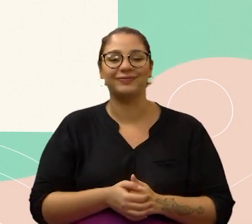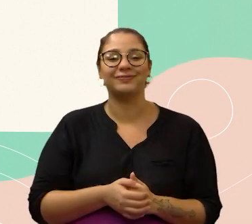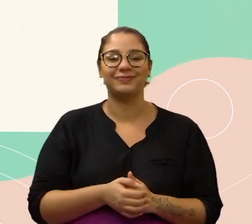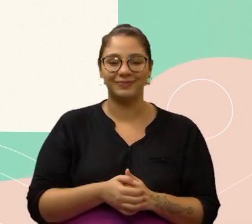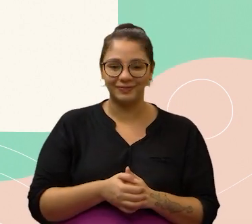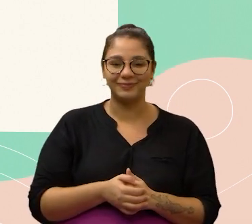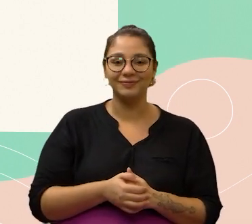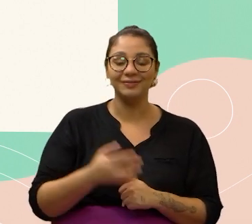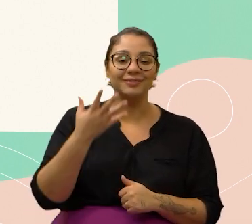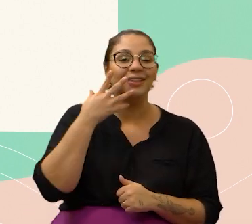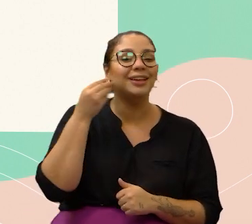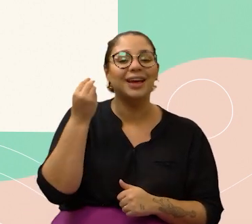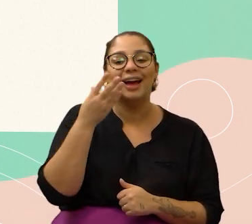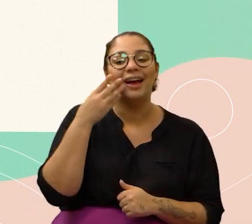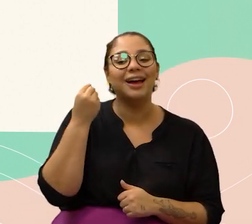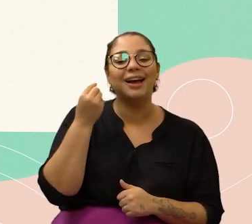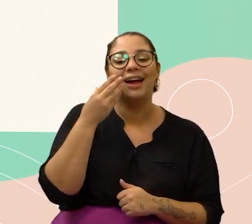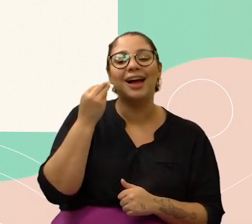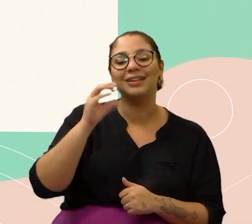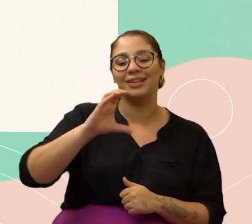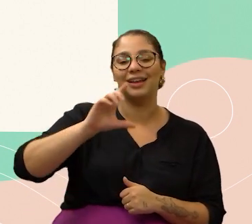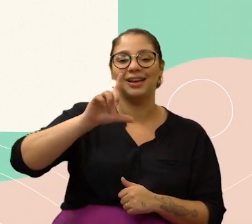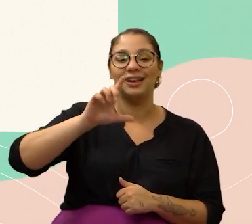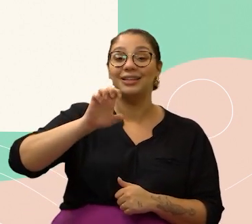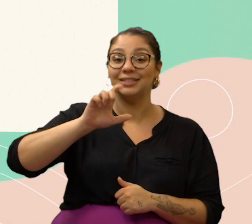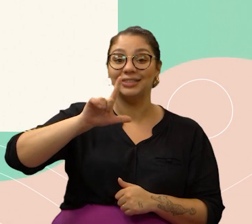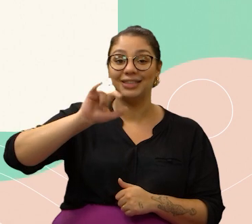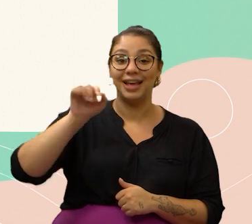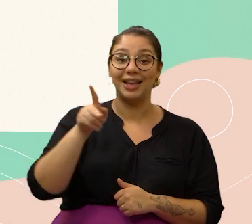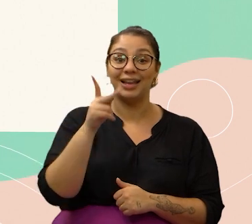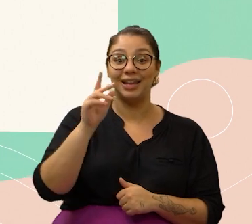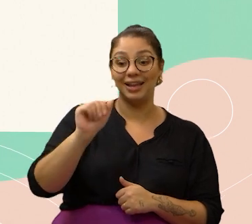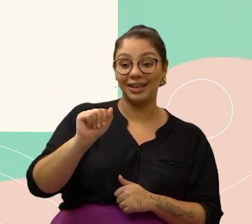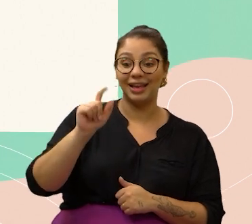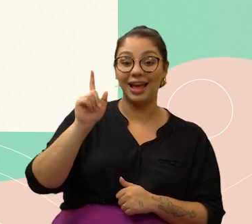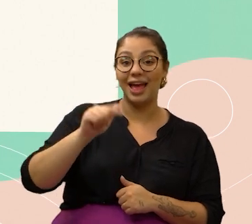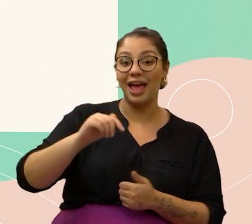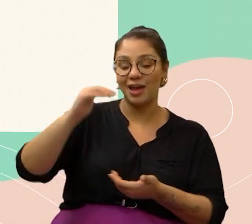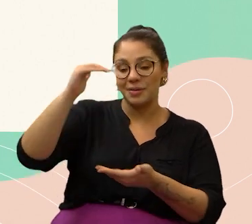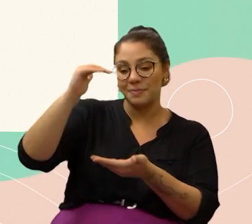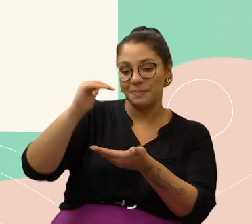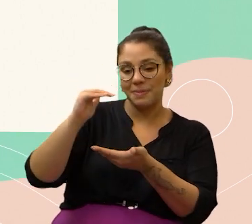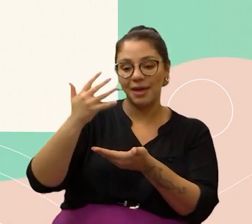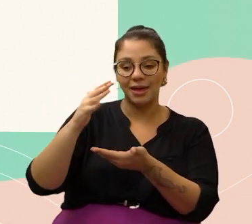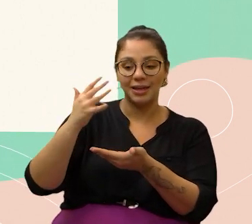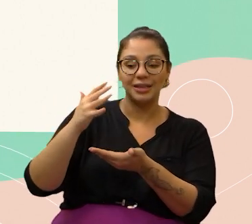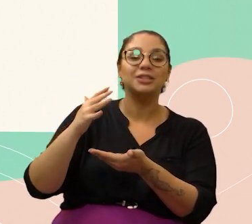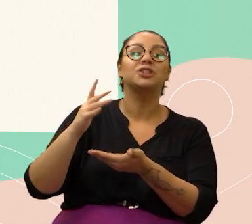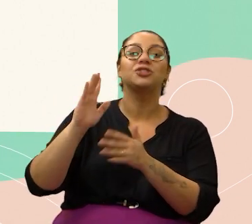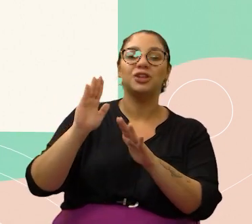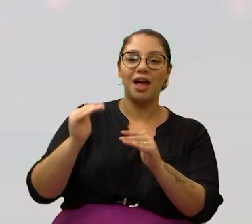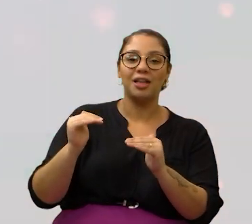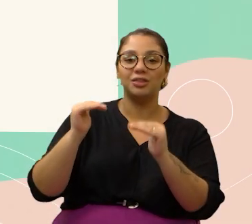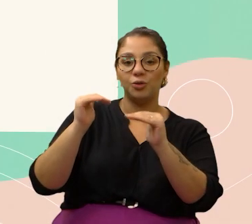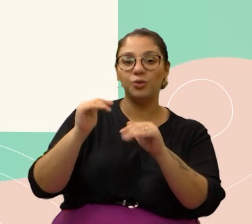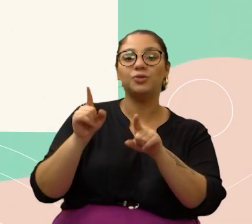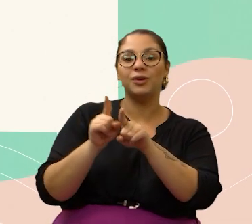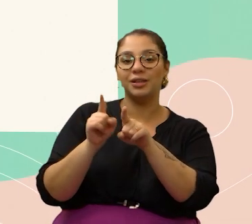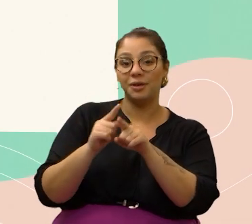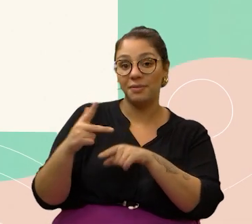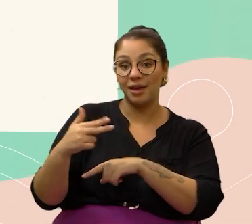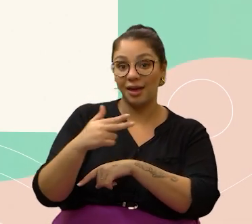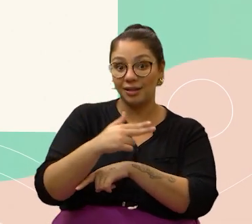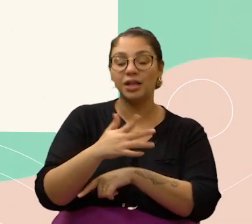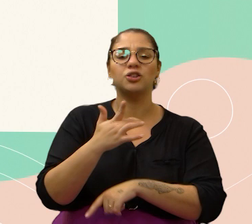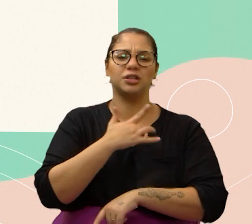felino é muito carinhoso e sociável. E aí, topa levar ele para casa? E